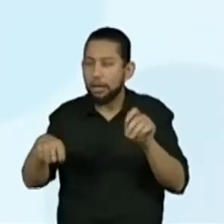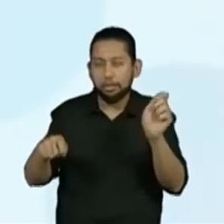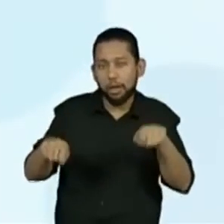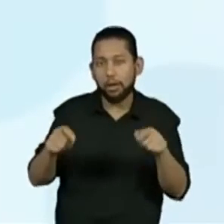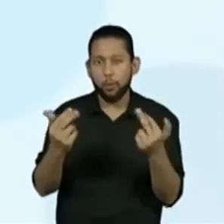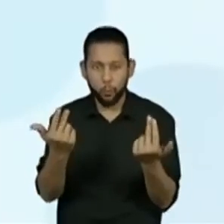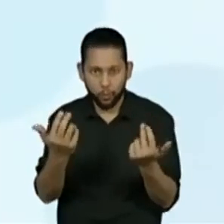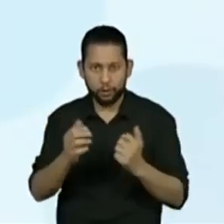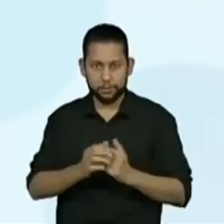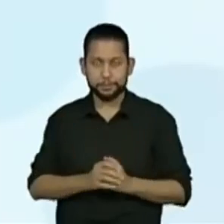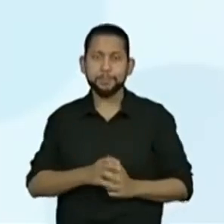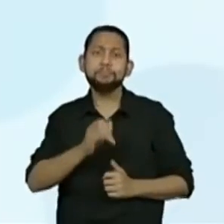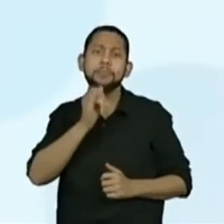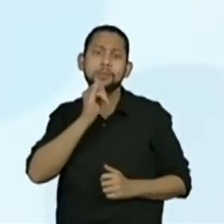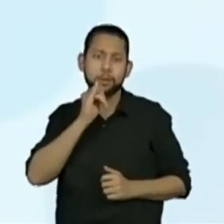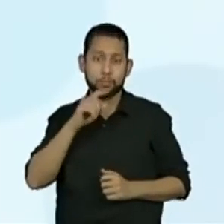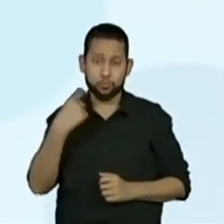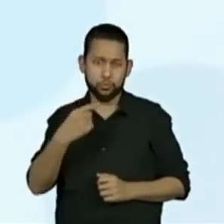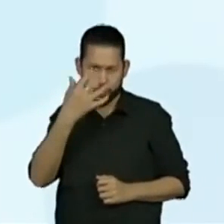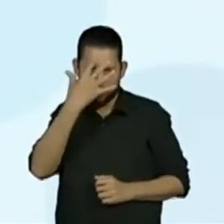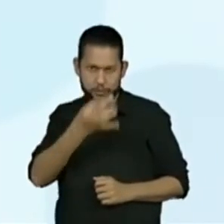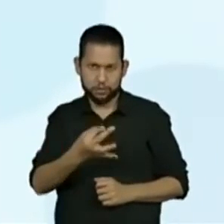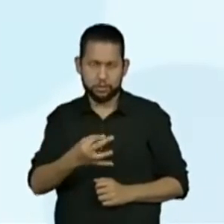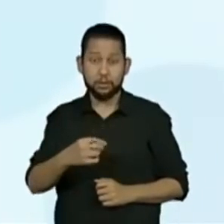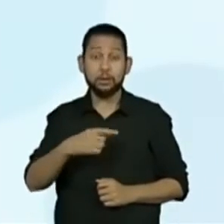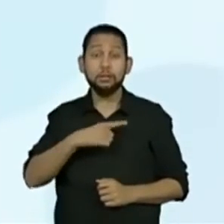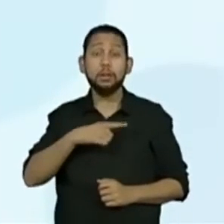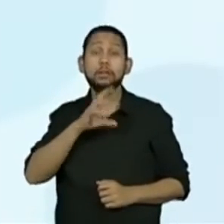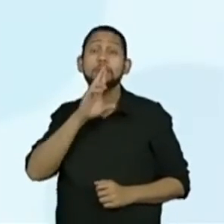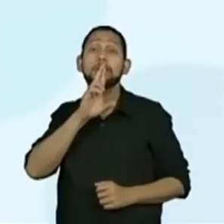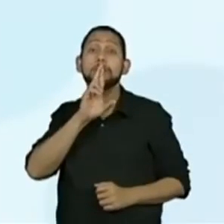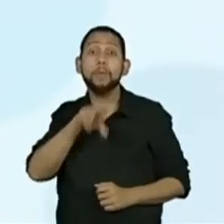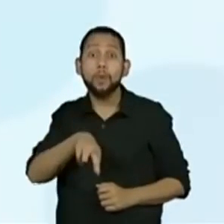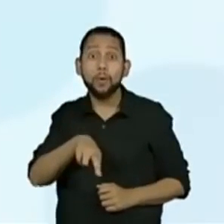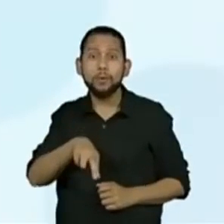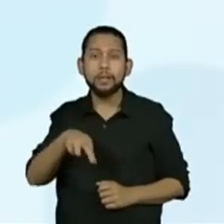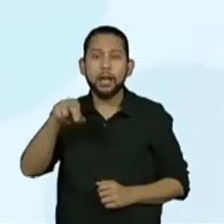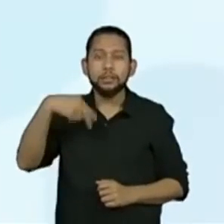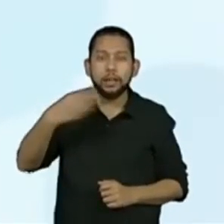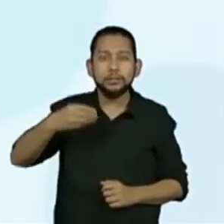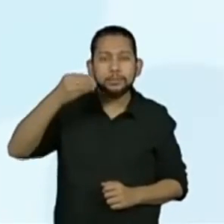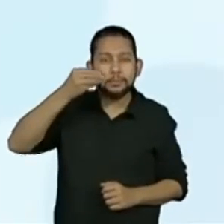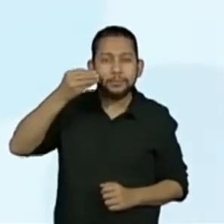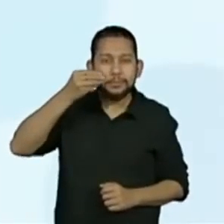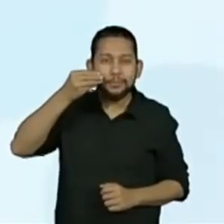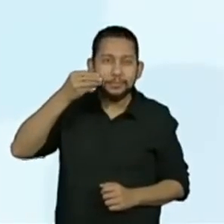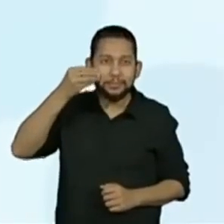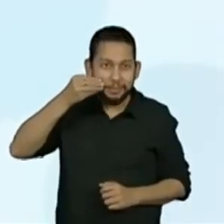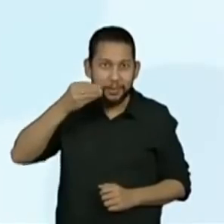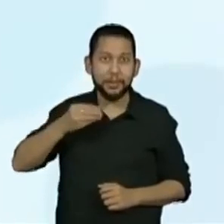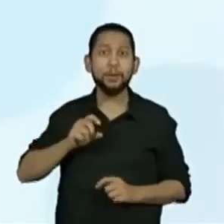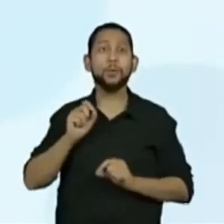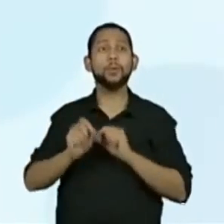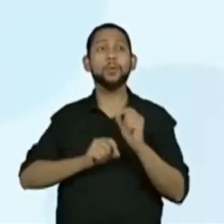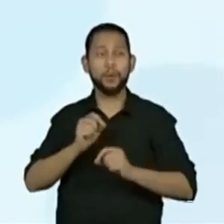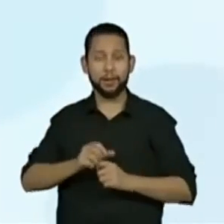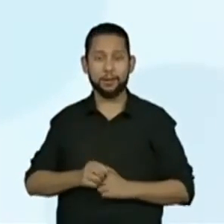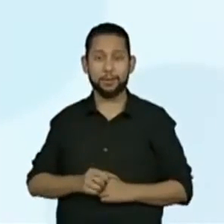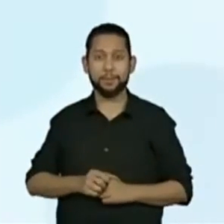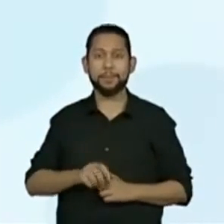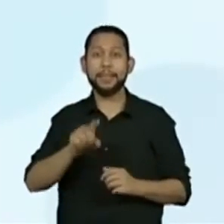Compreendemos, por exemplo, que o resultado em um experimento é chamado de